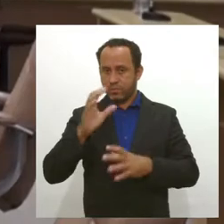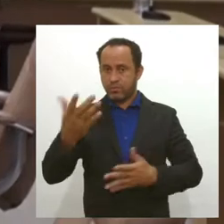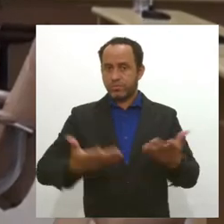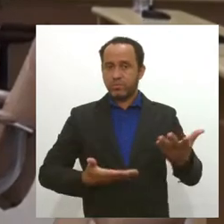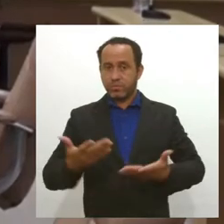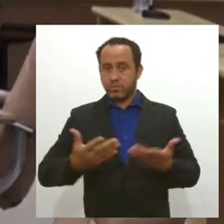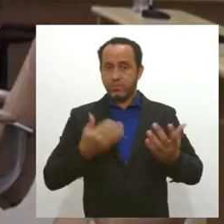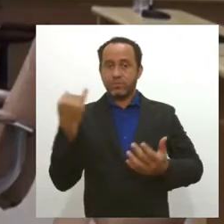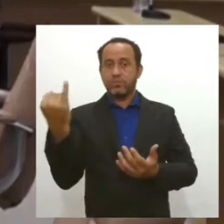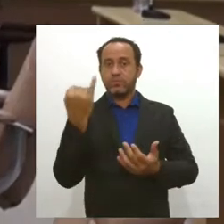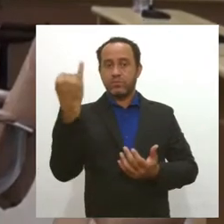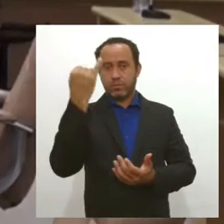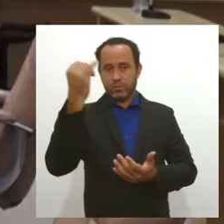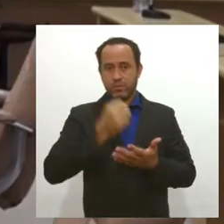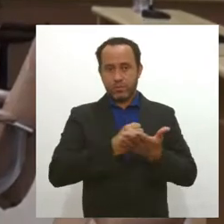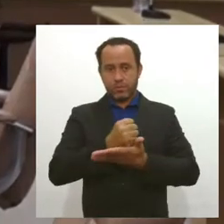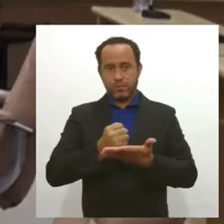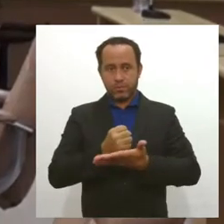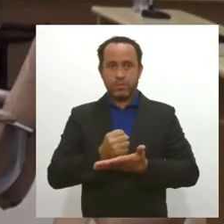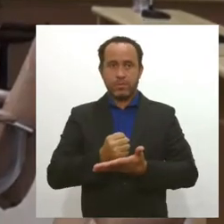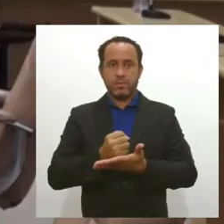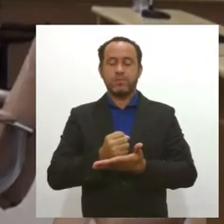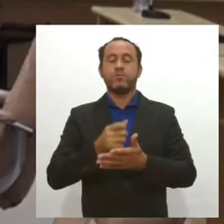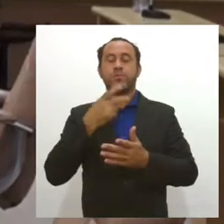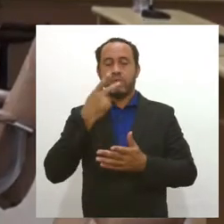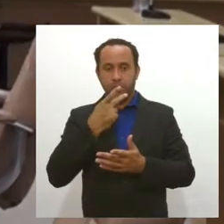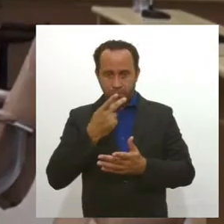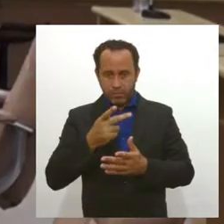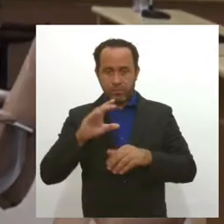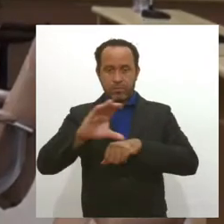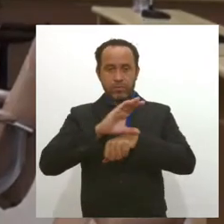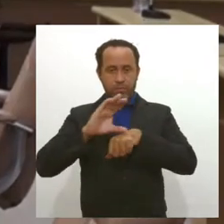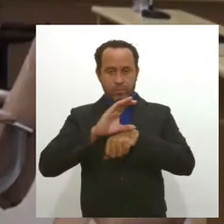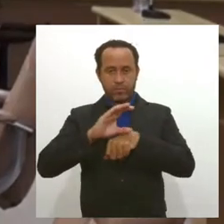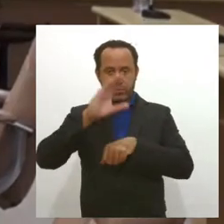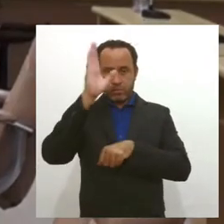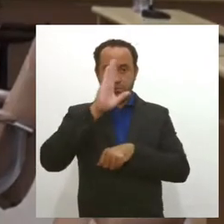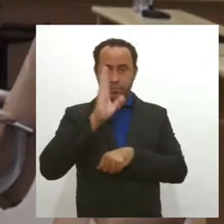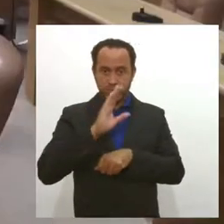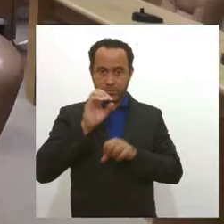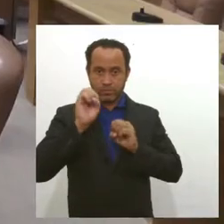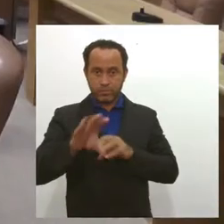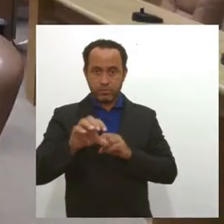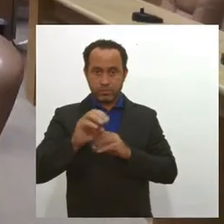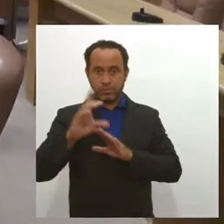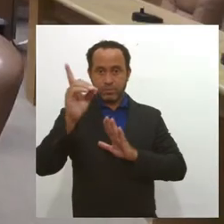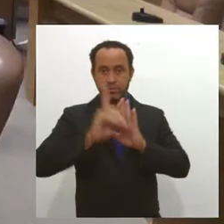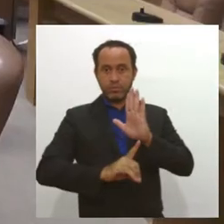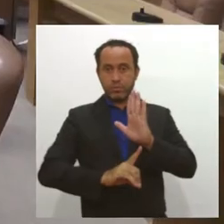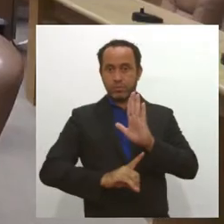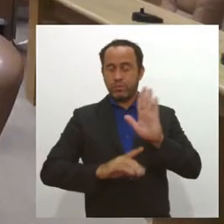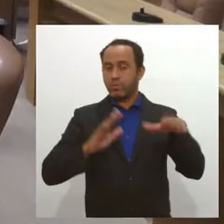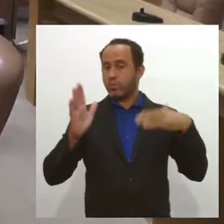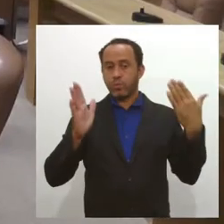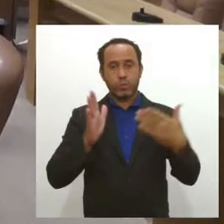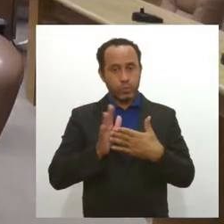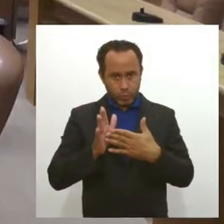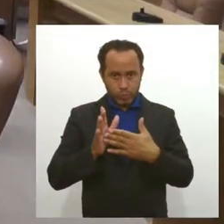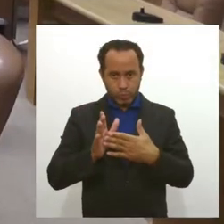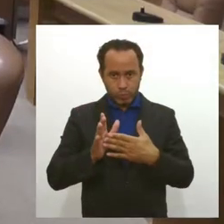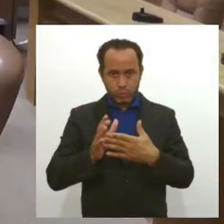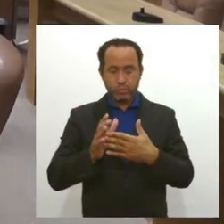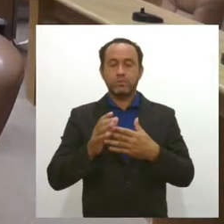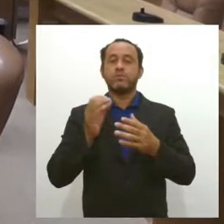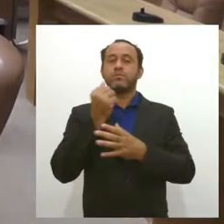e atividade essencial. O deputado afirmou que, de acordo com a Constituição do Brasil, a educação é direito público. É algo que tem que ser